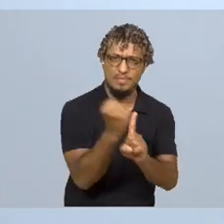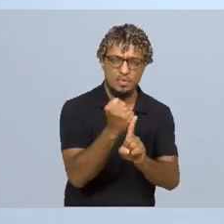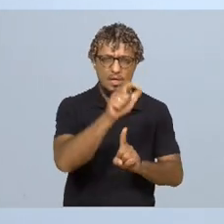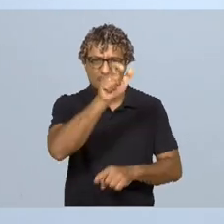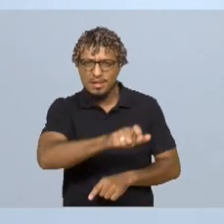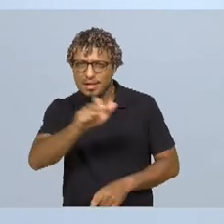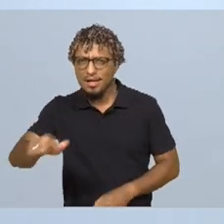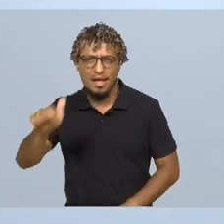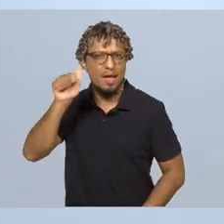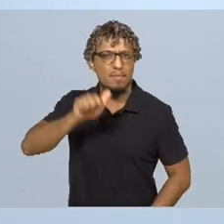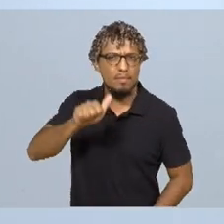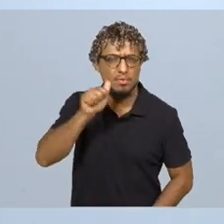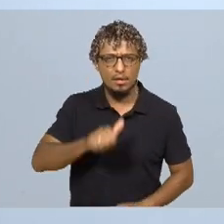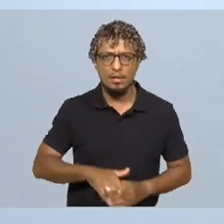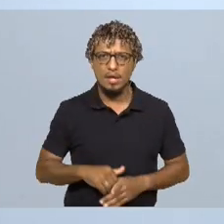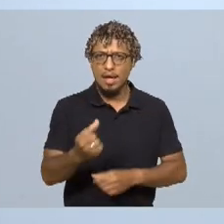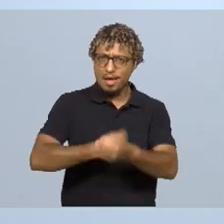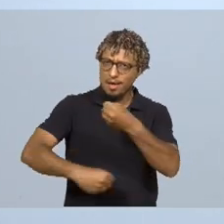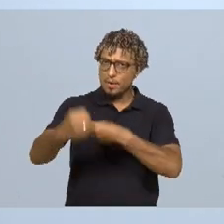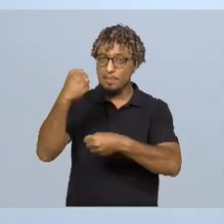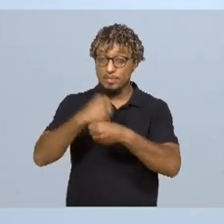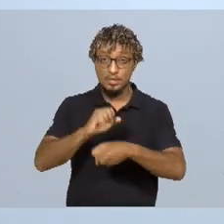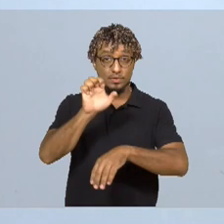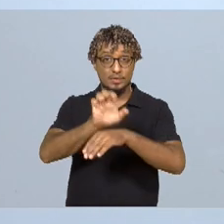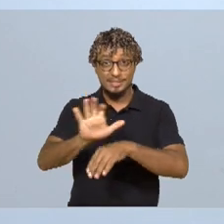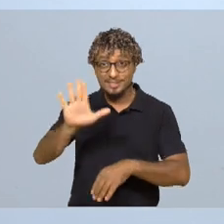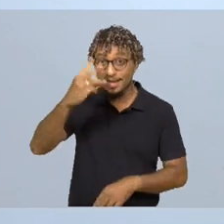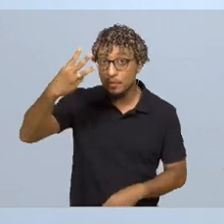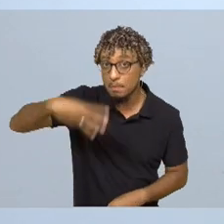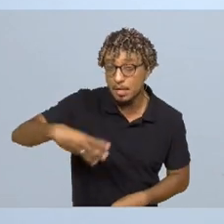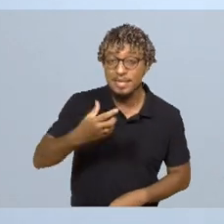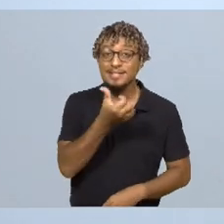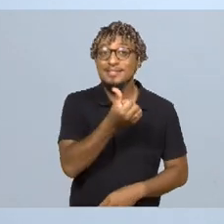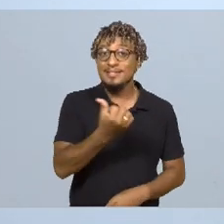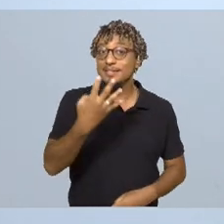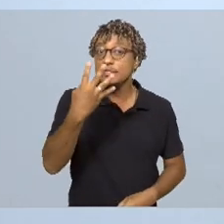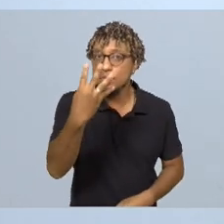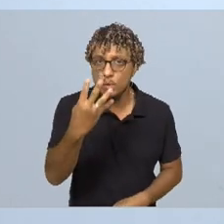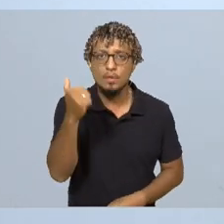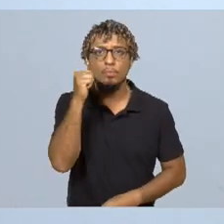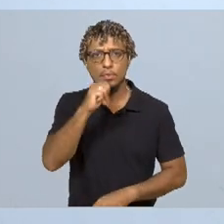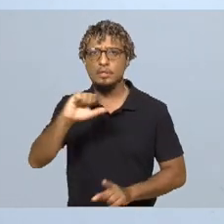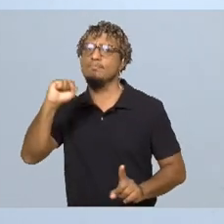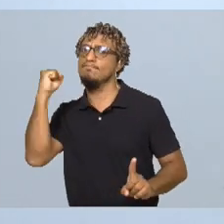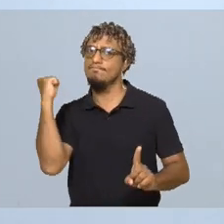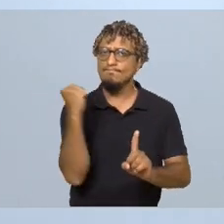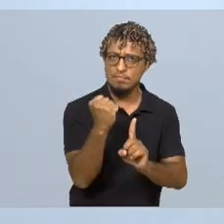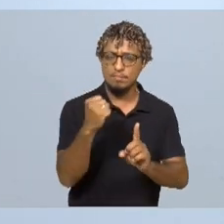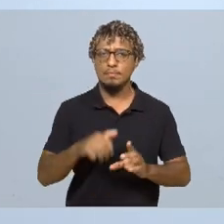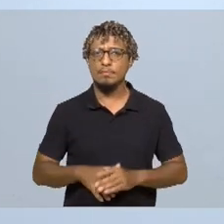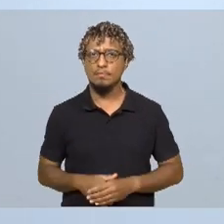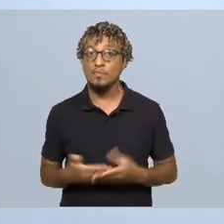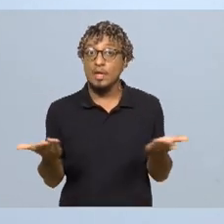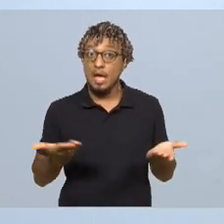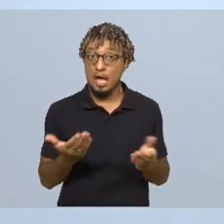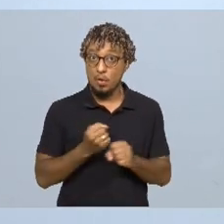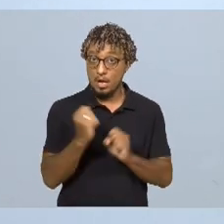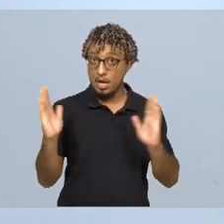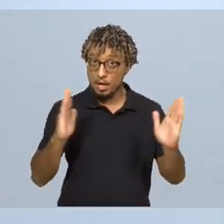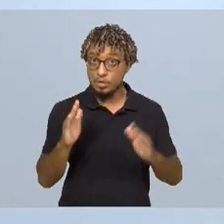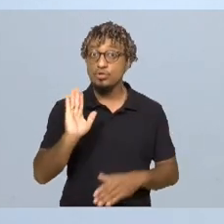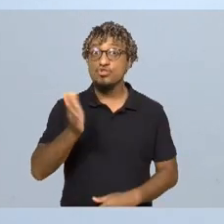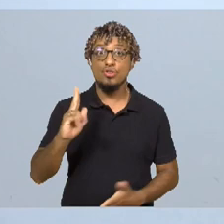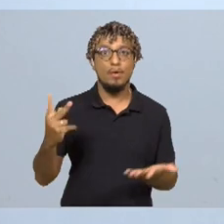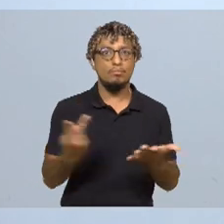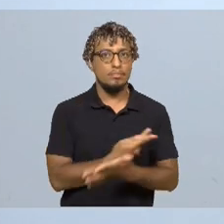mata as suas mulheres. No ano passado, só no estado do Maranhão, 64 foram assassinadas. Neste ano, já foram sete.